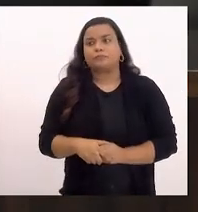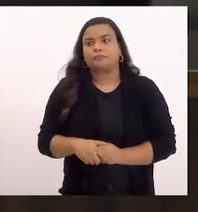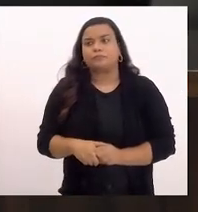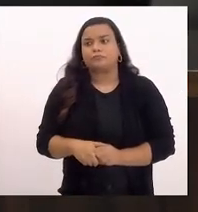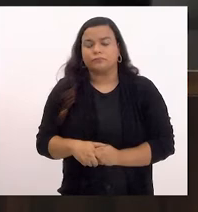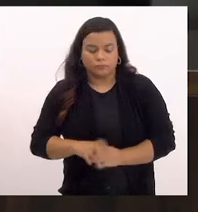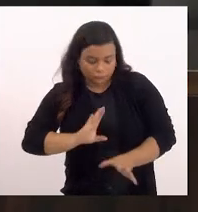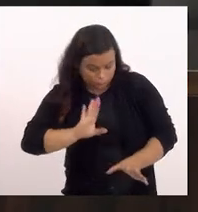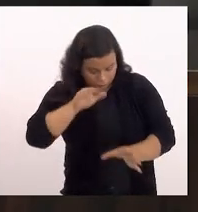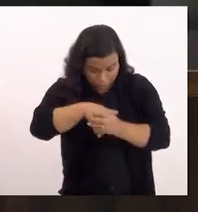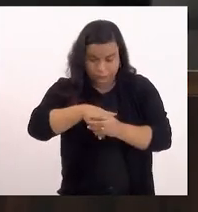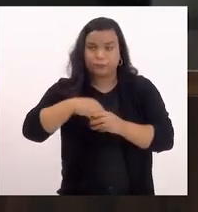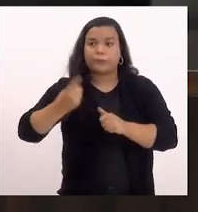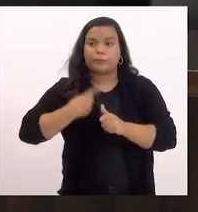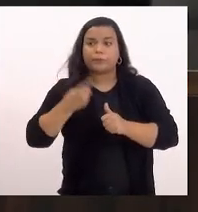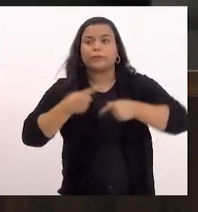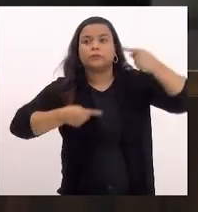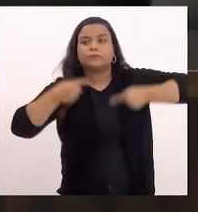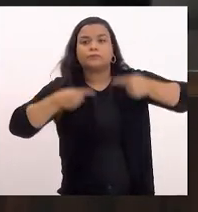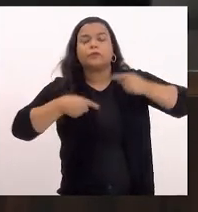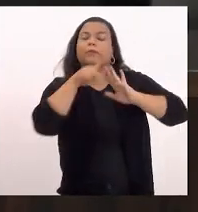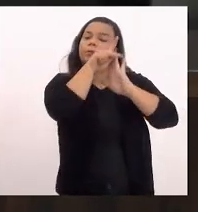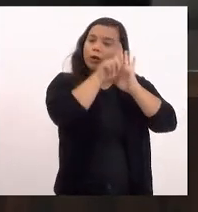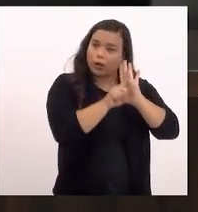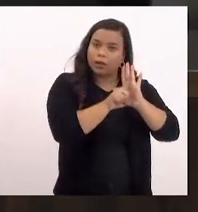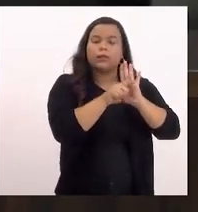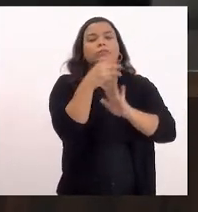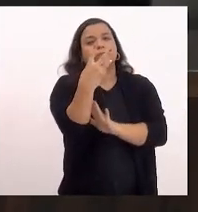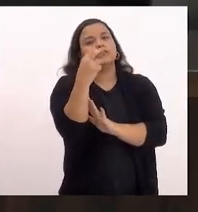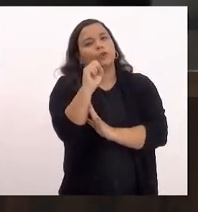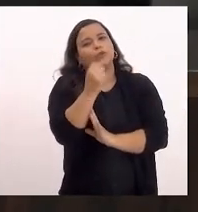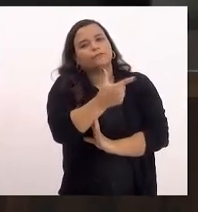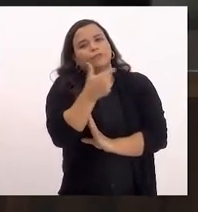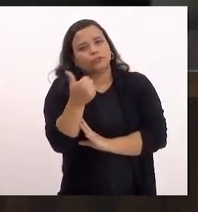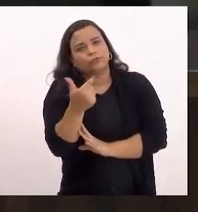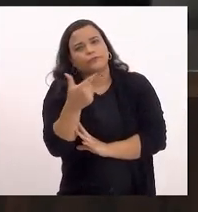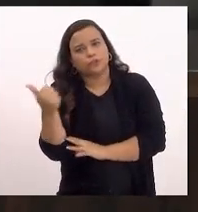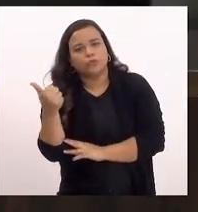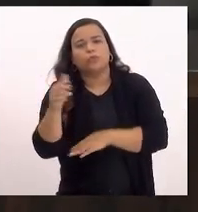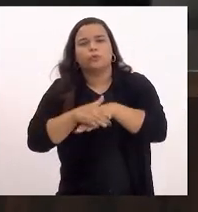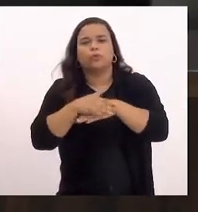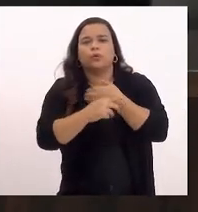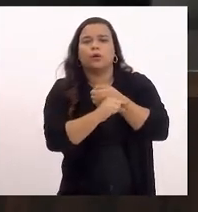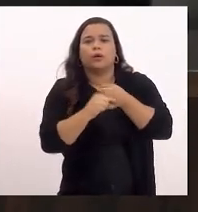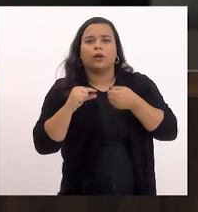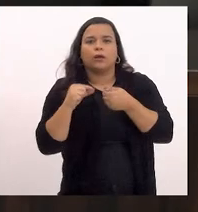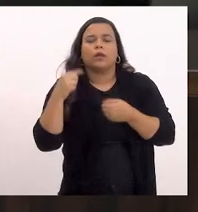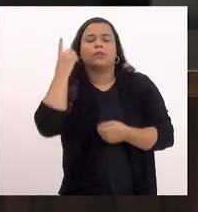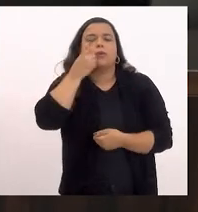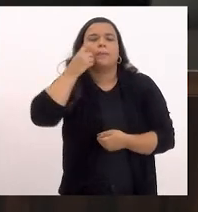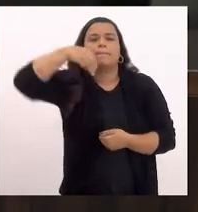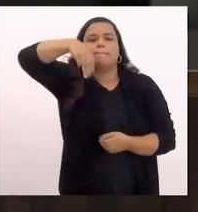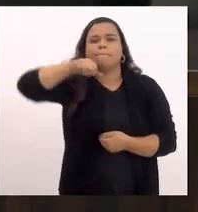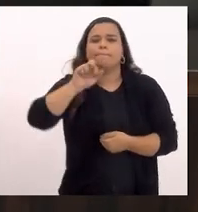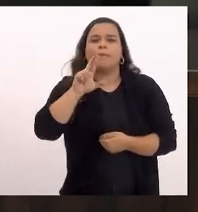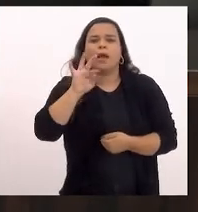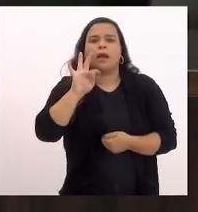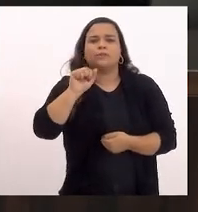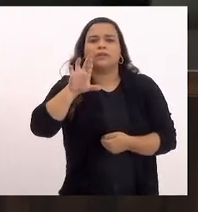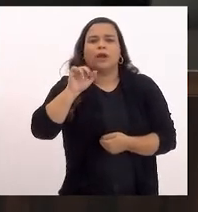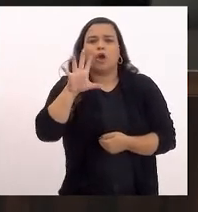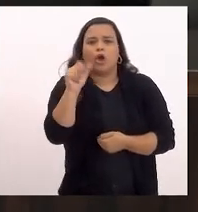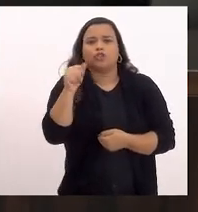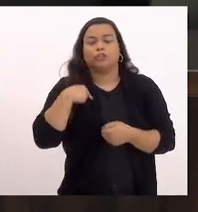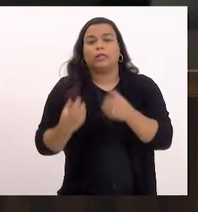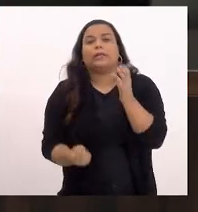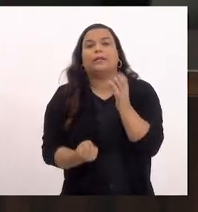Em votação, em primeira discussão, projeto de lei 3821, de 21, de autoridade da deputada Marta Rocha. Dispõe sobre a criação do programa